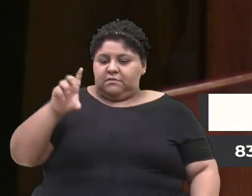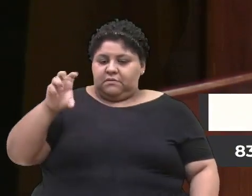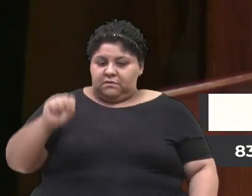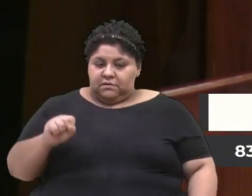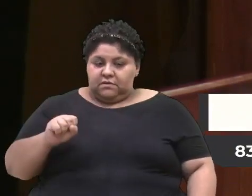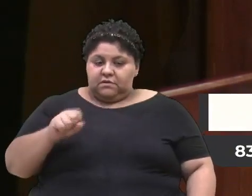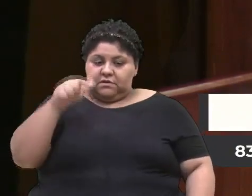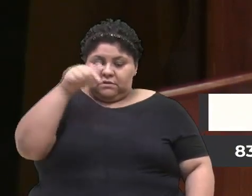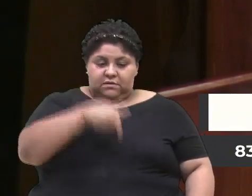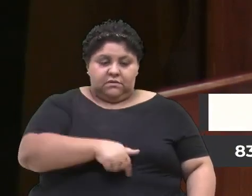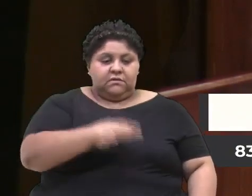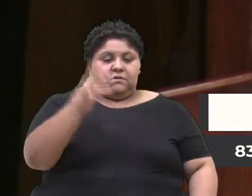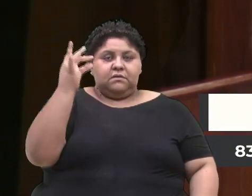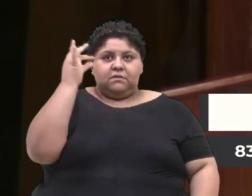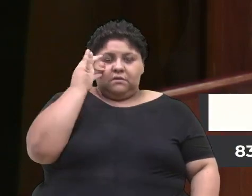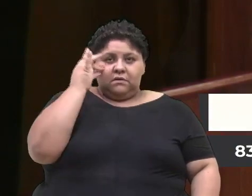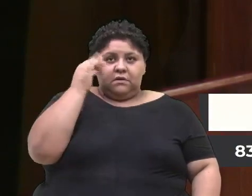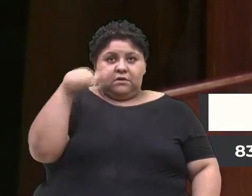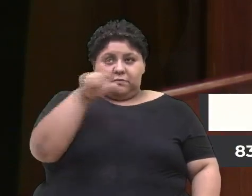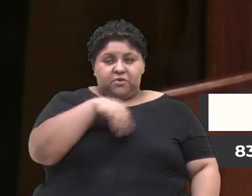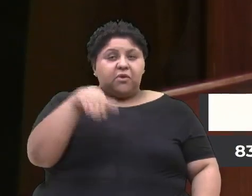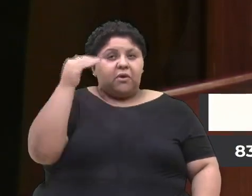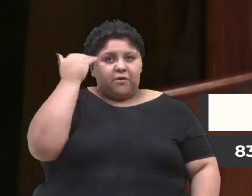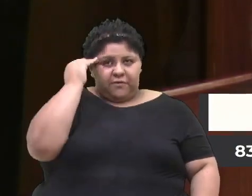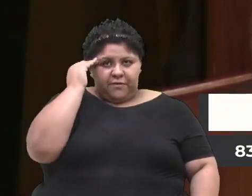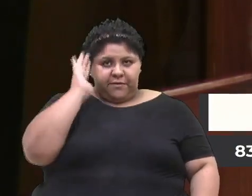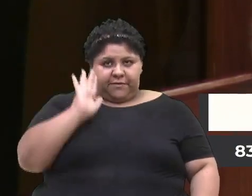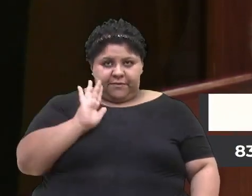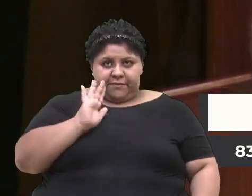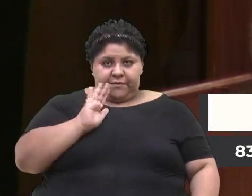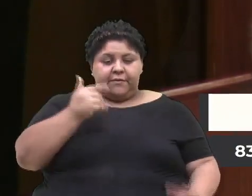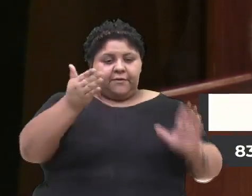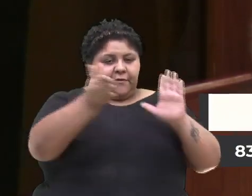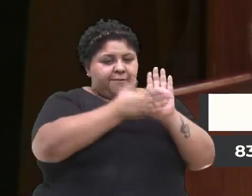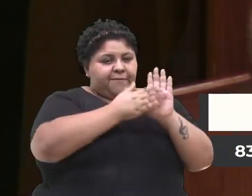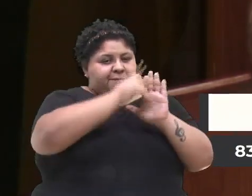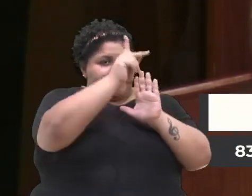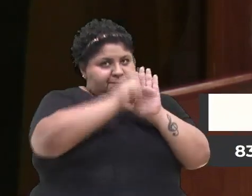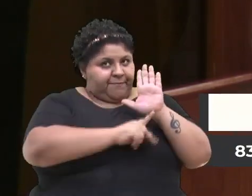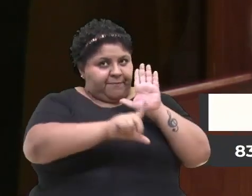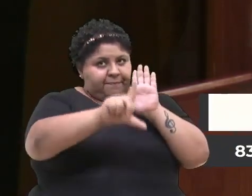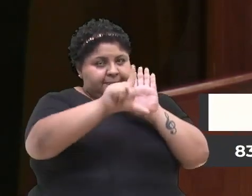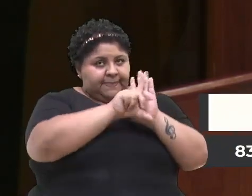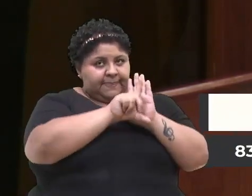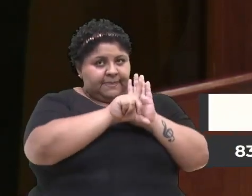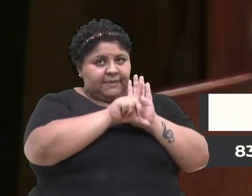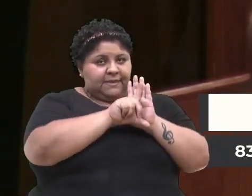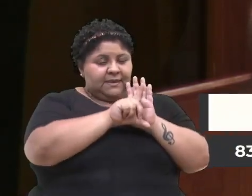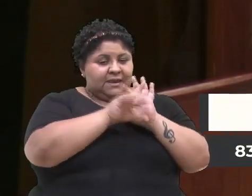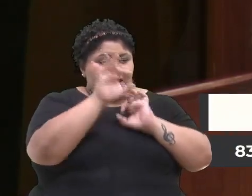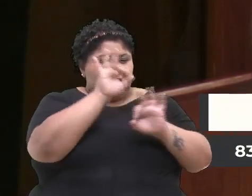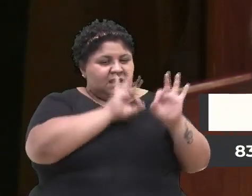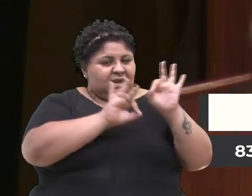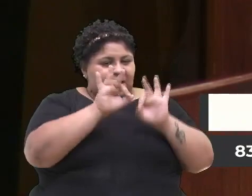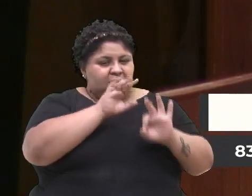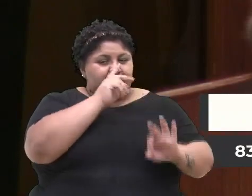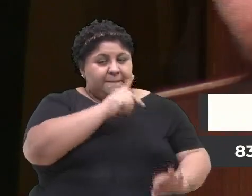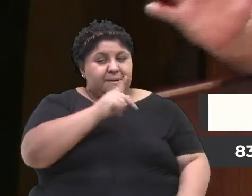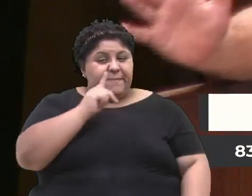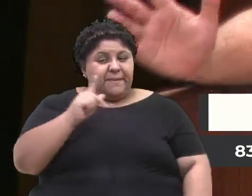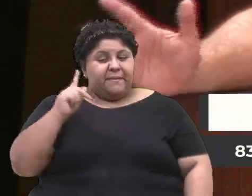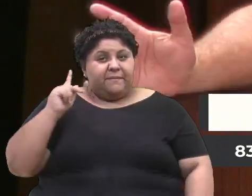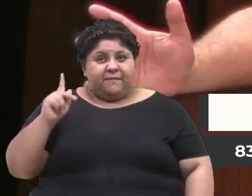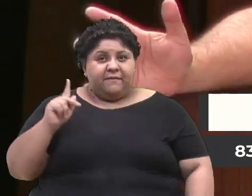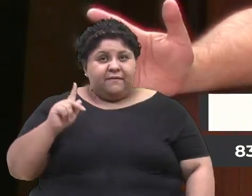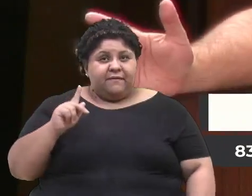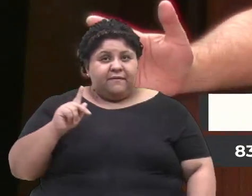E pelo que eu entendi, e pelo que está posto no projeto de lei, a modelagem da PPP não está